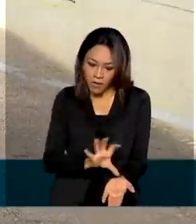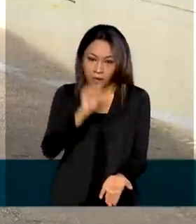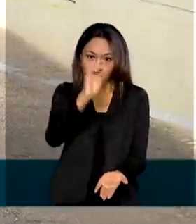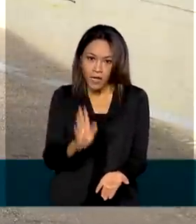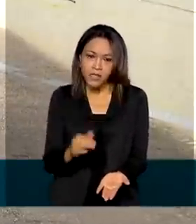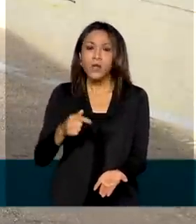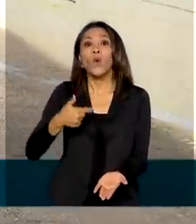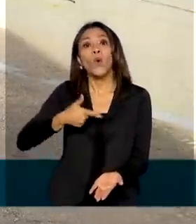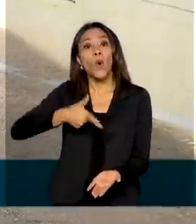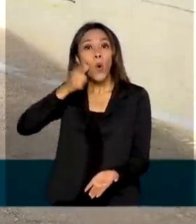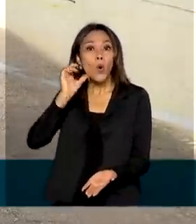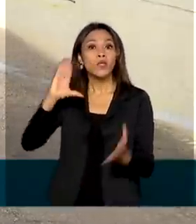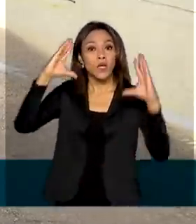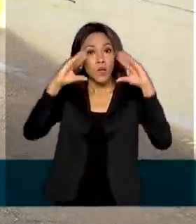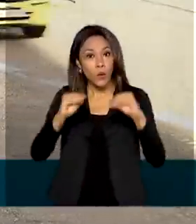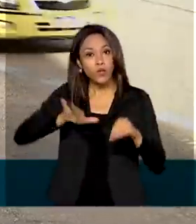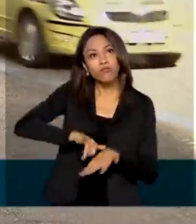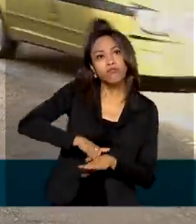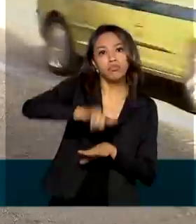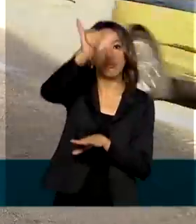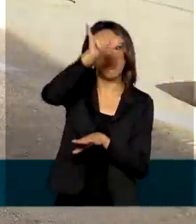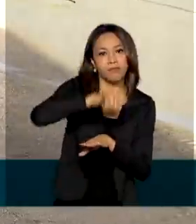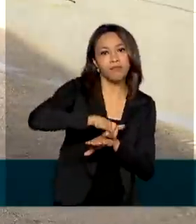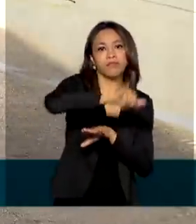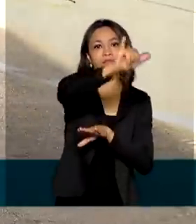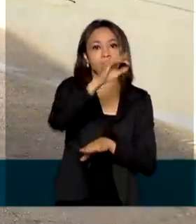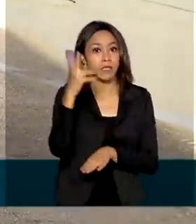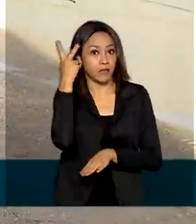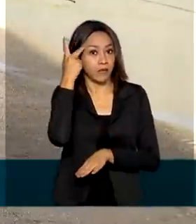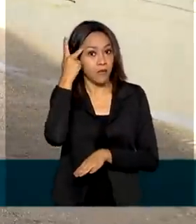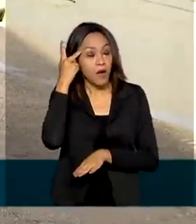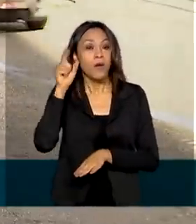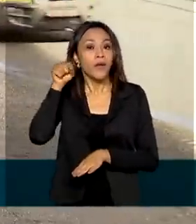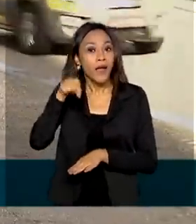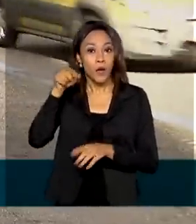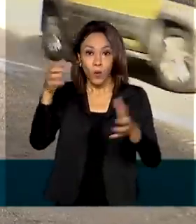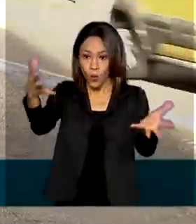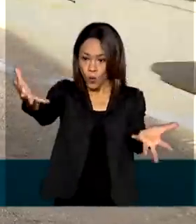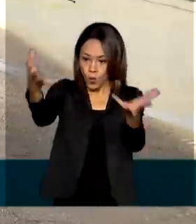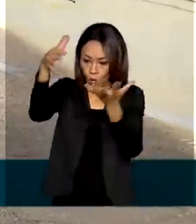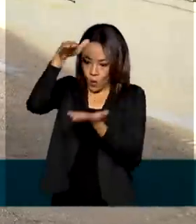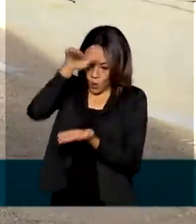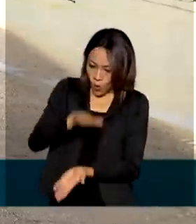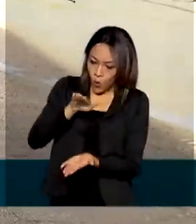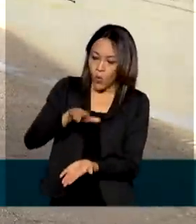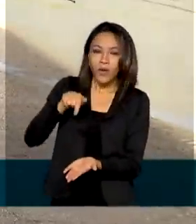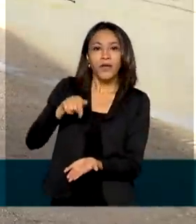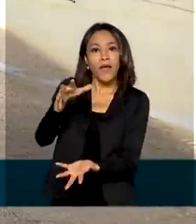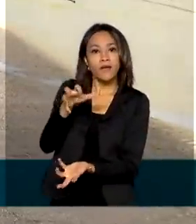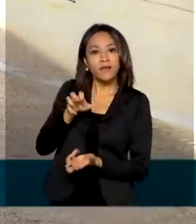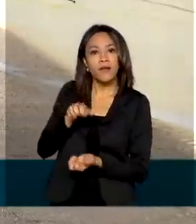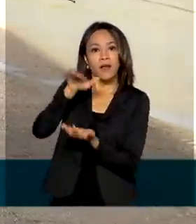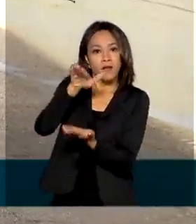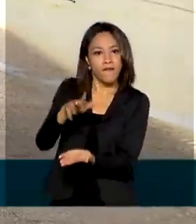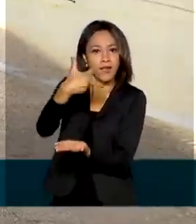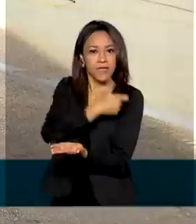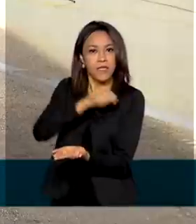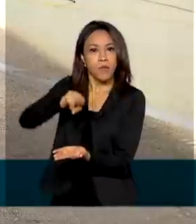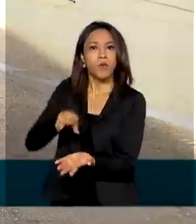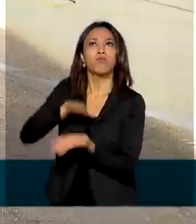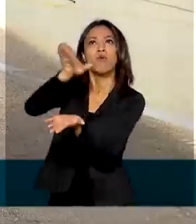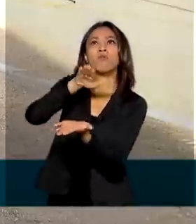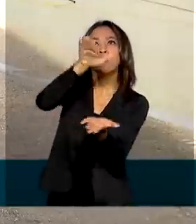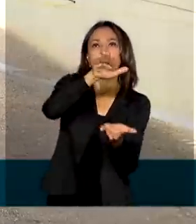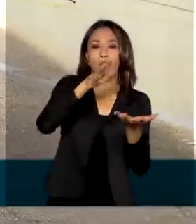a sair na noite de ontem de Guarulhos, em São Paulo, onde fica o centro de distribuição logística do Ministério da Saúde. A entrega será